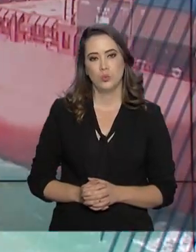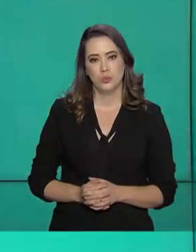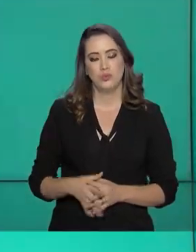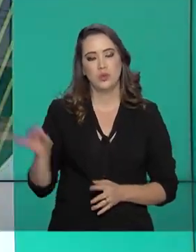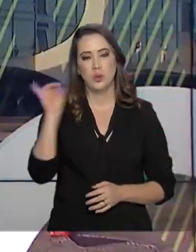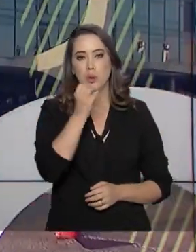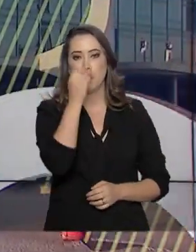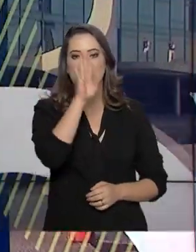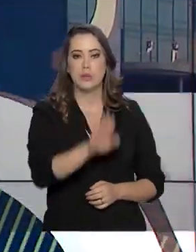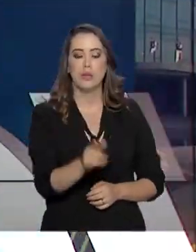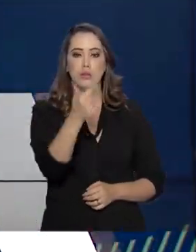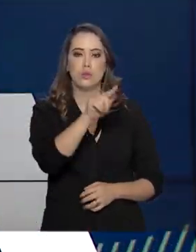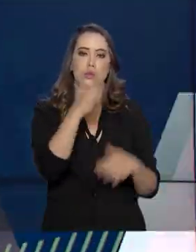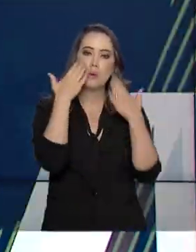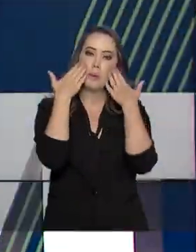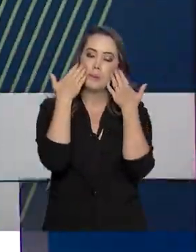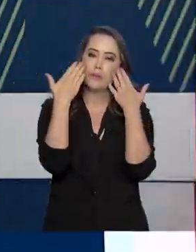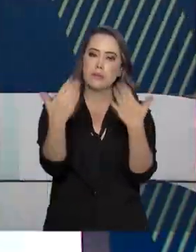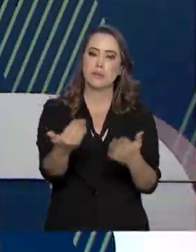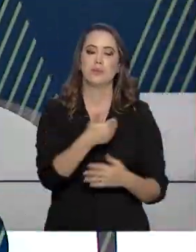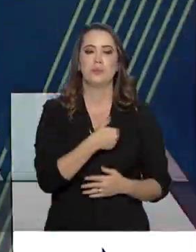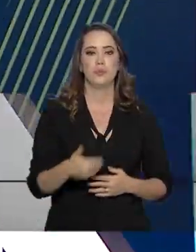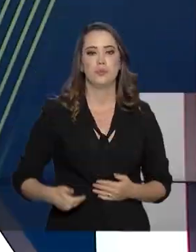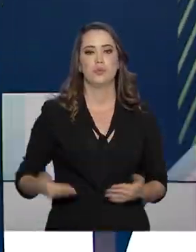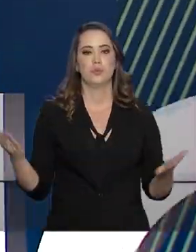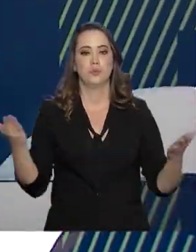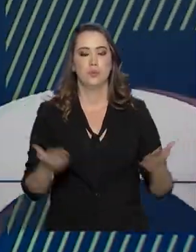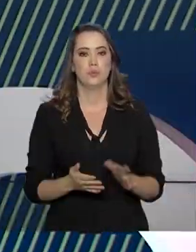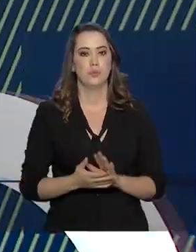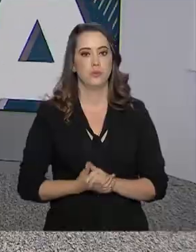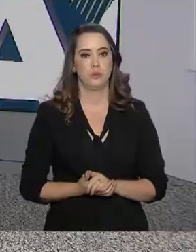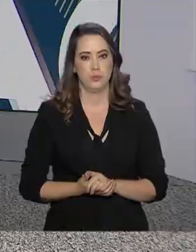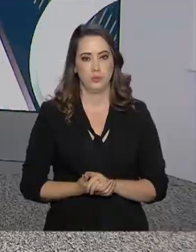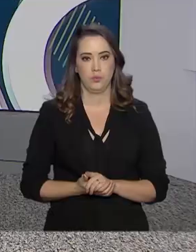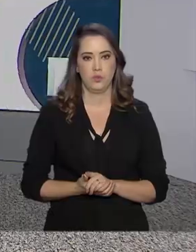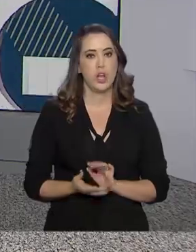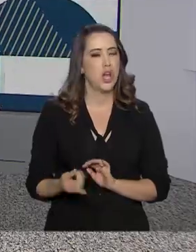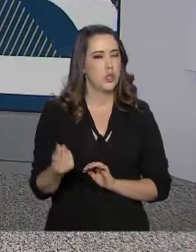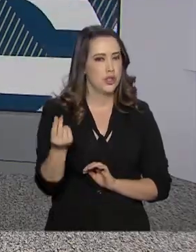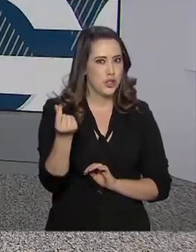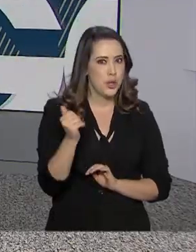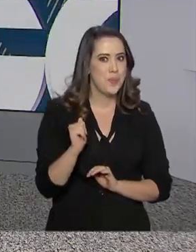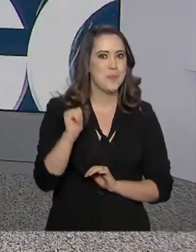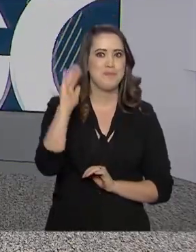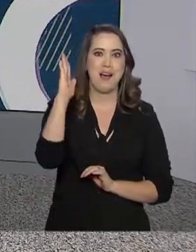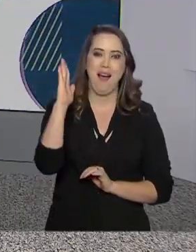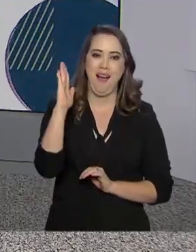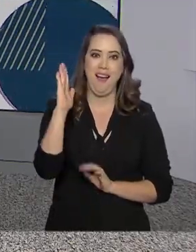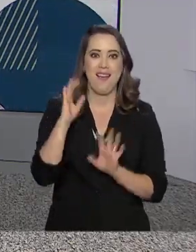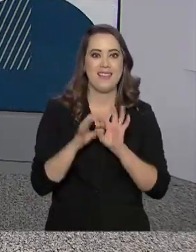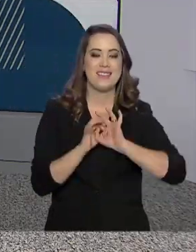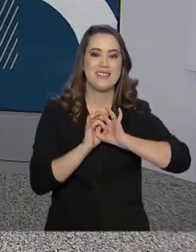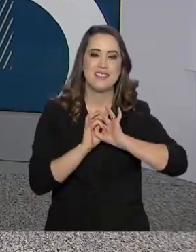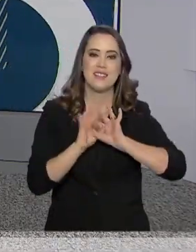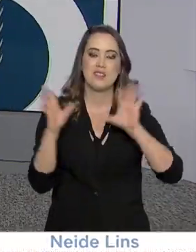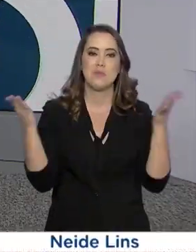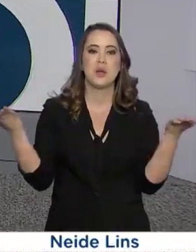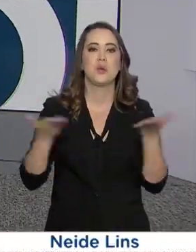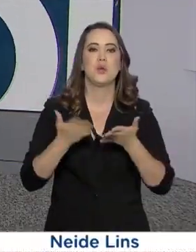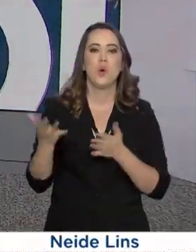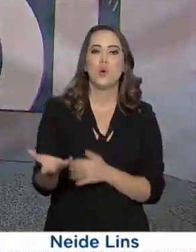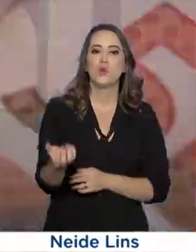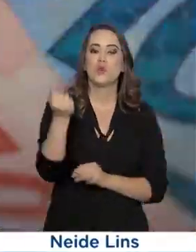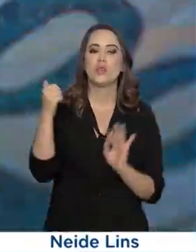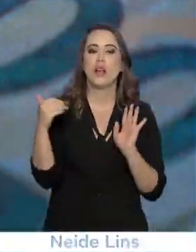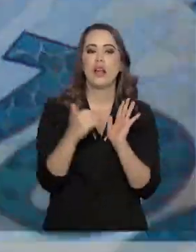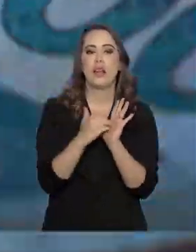Olá, boa tarde. Estamos de volta com mais uma edição do Governo Agora. Dinheiro extra entrando. Liberados hoje os saques